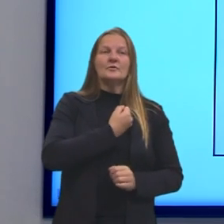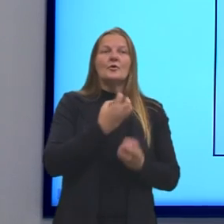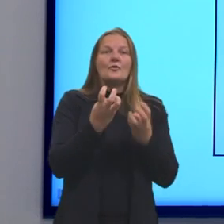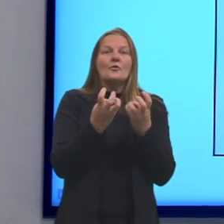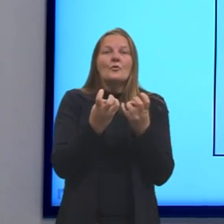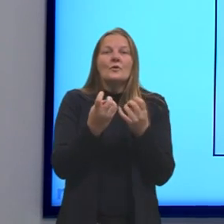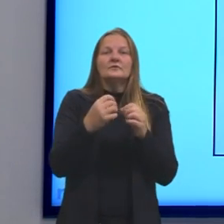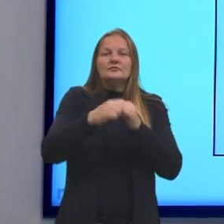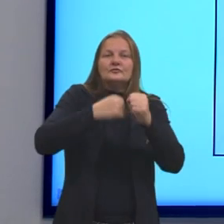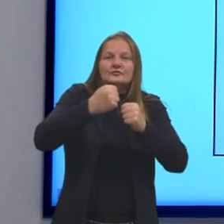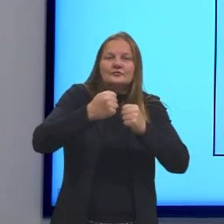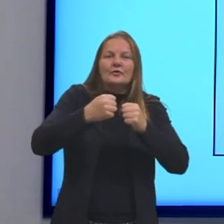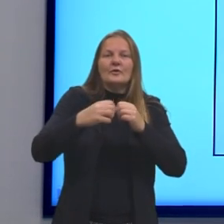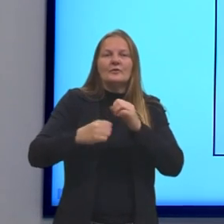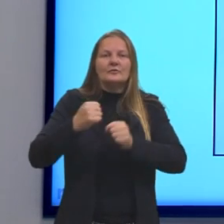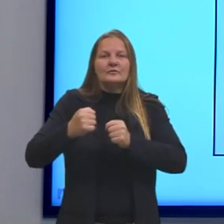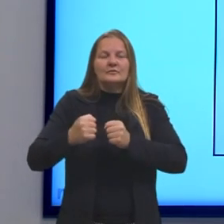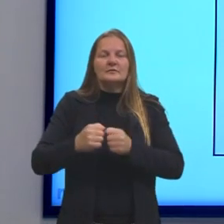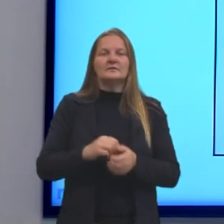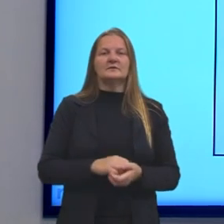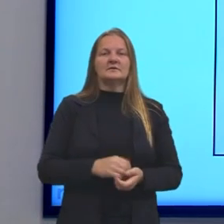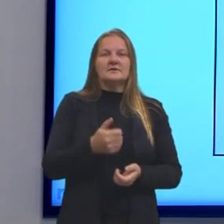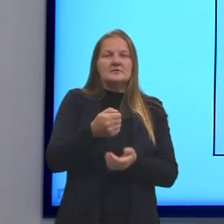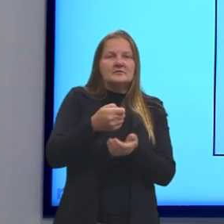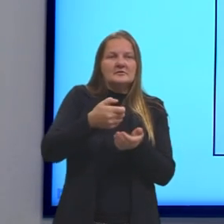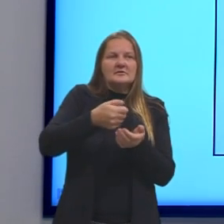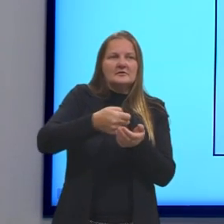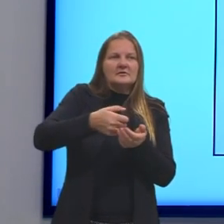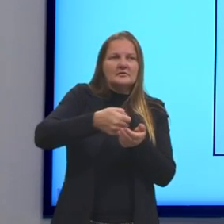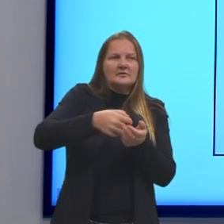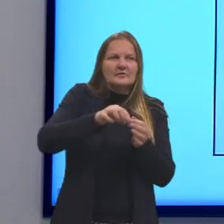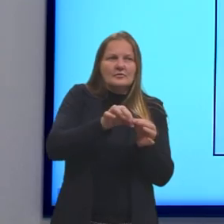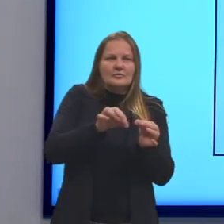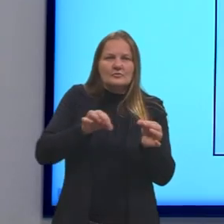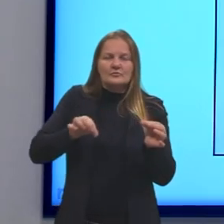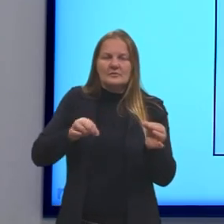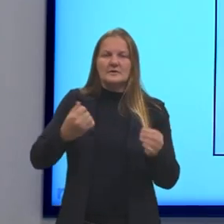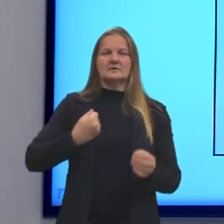quantidade de nós representava uma quantidade numérica.